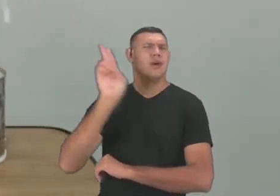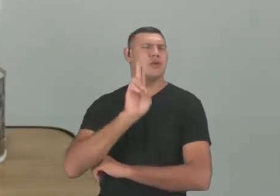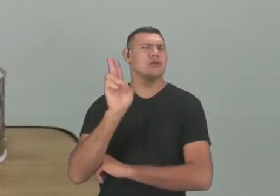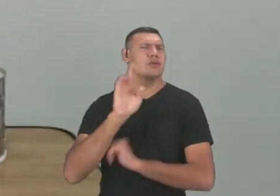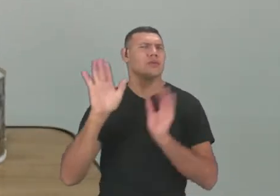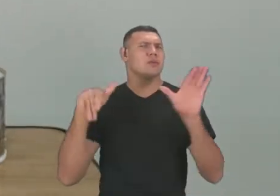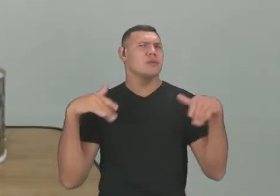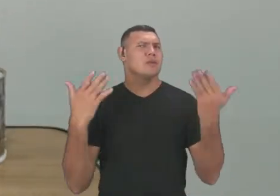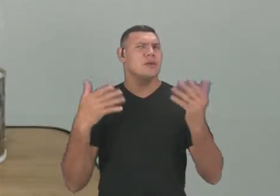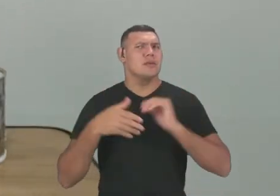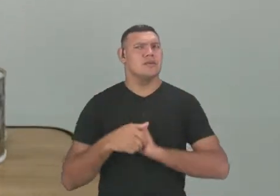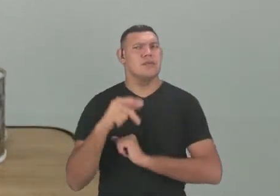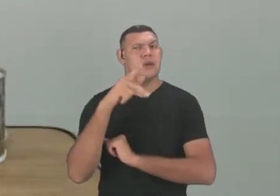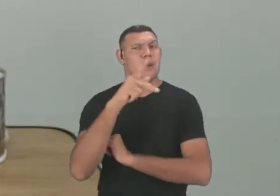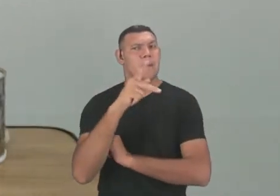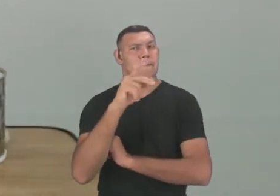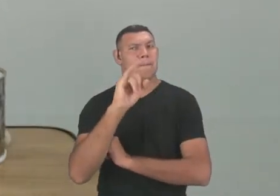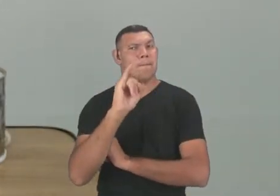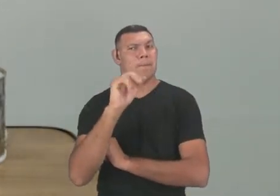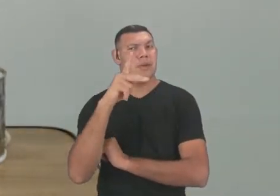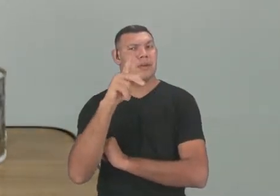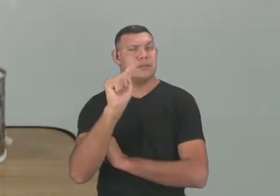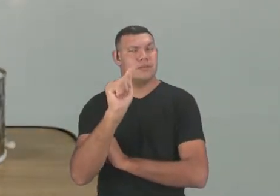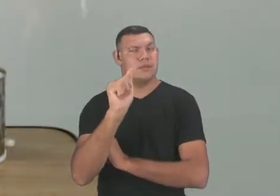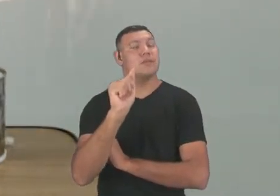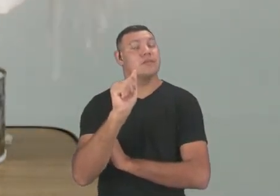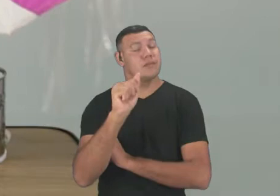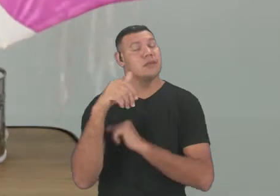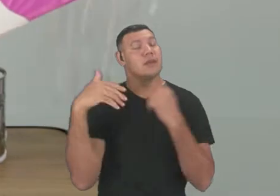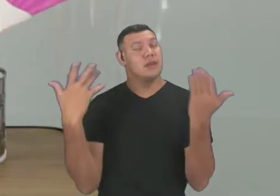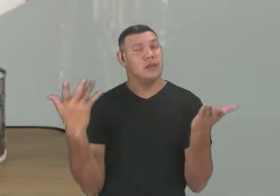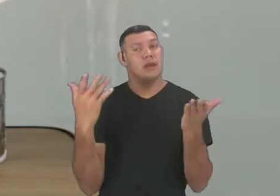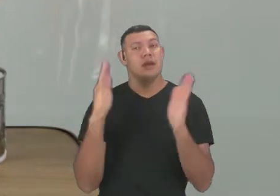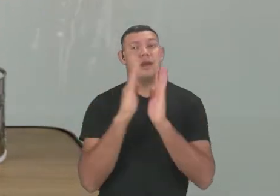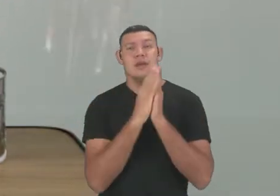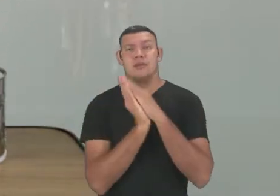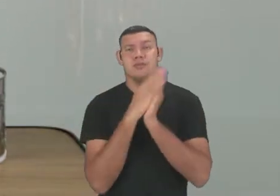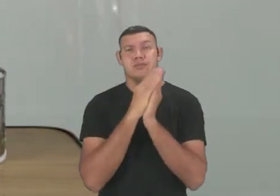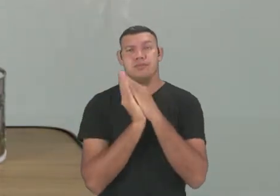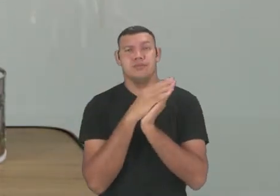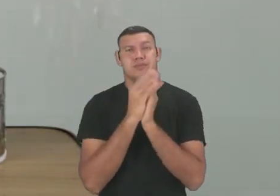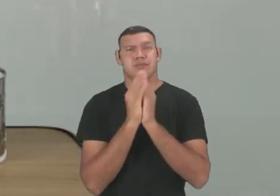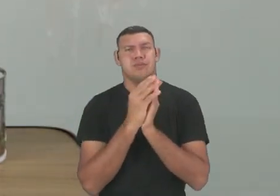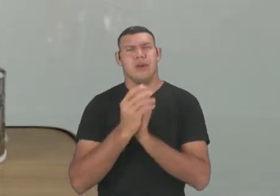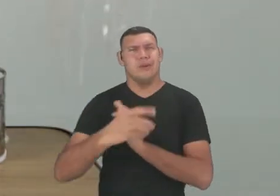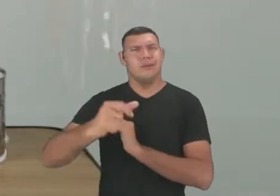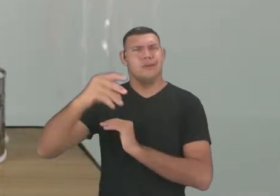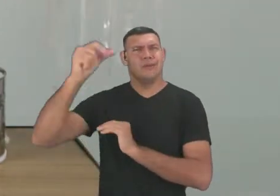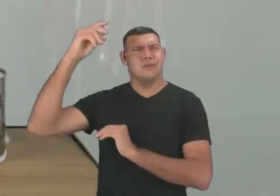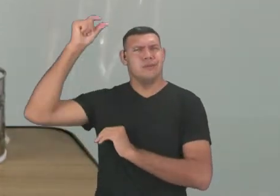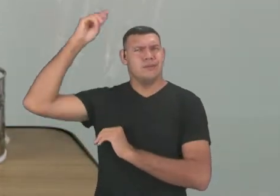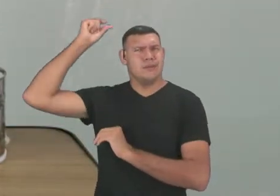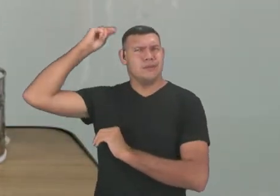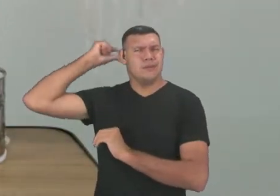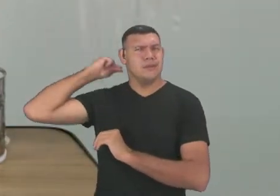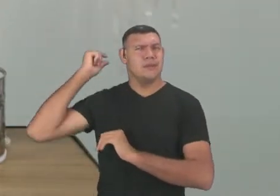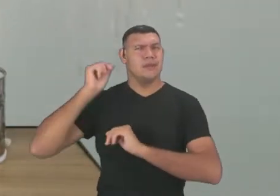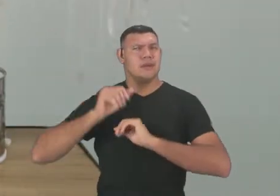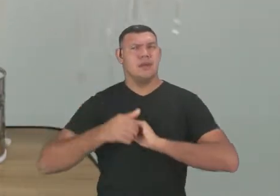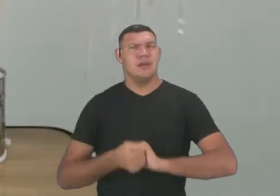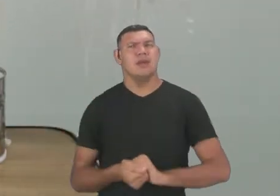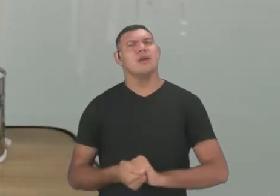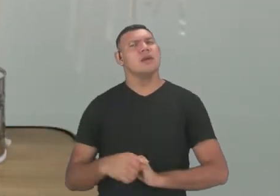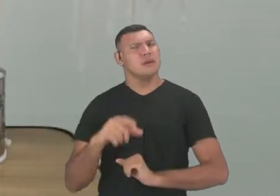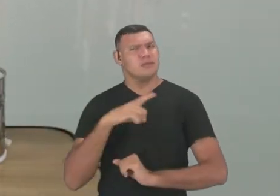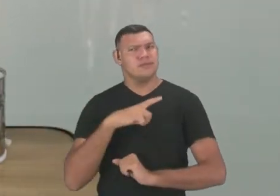É a pipa. Sim, a pipa é um brinquedo já de há muito tempo atrás, já